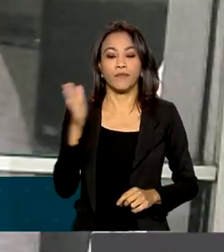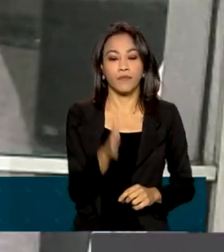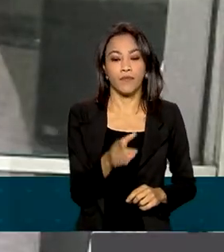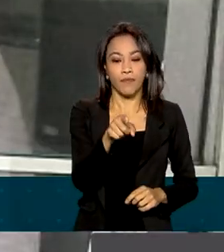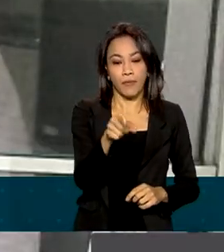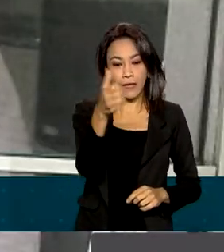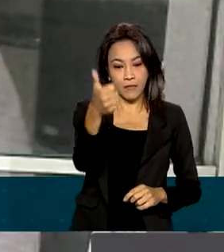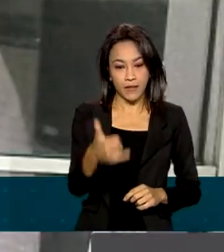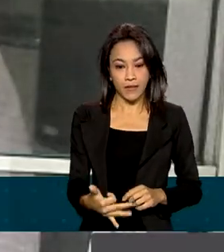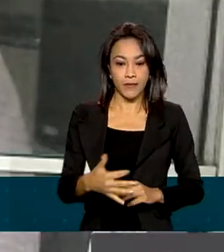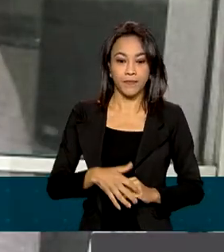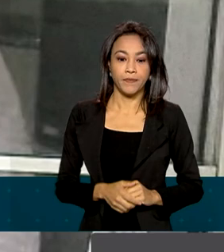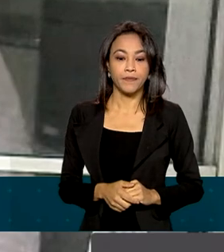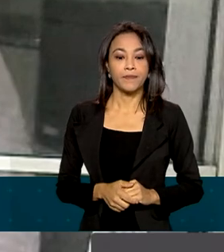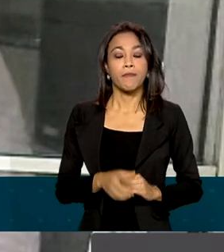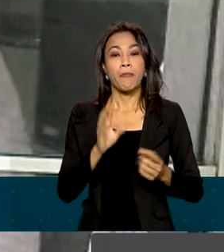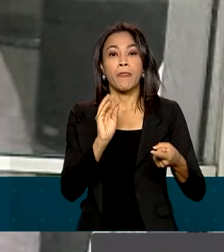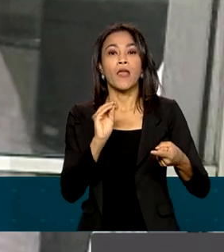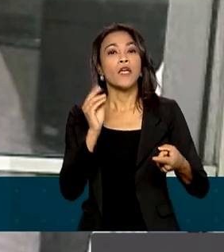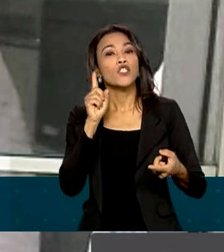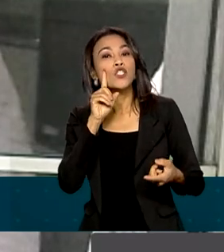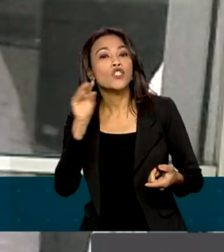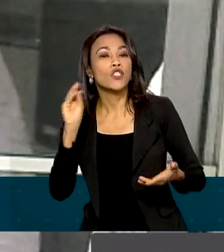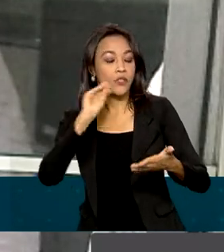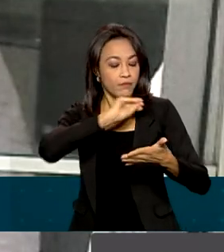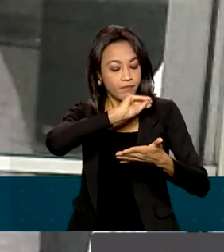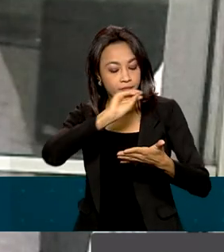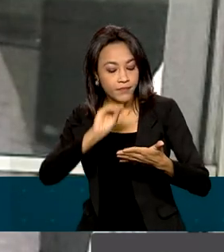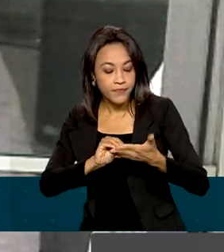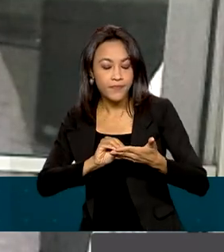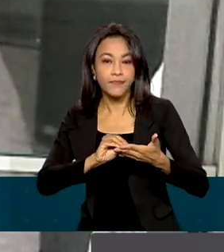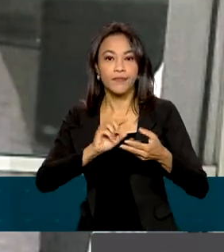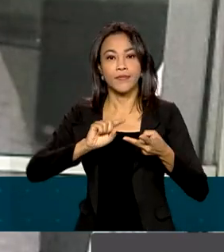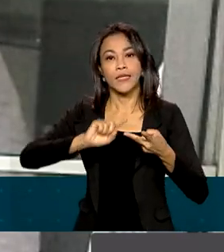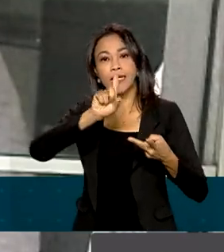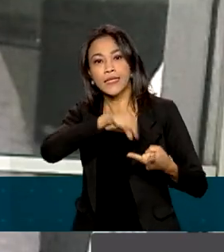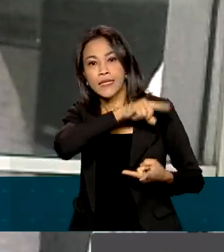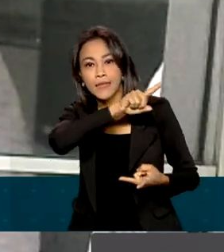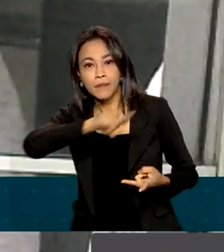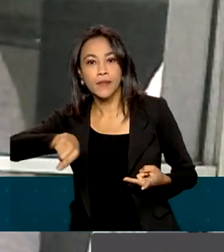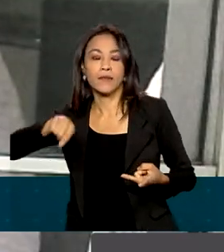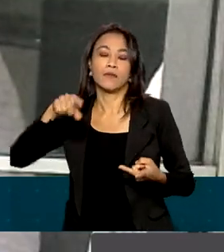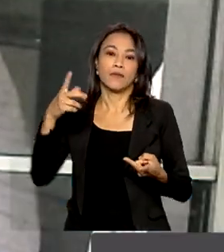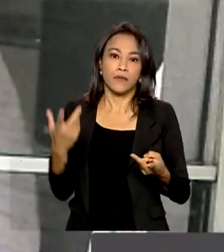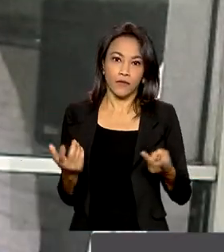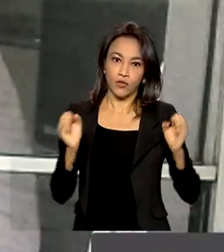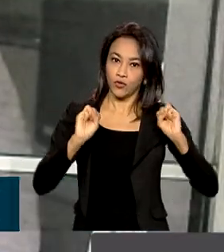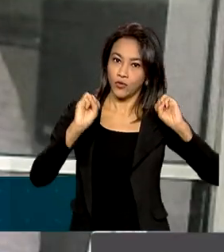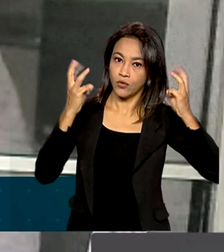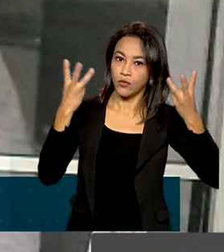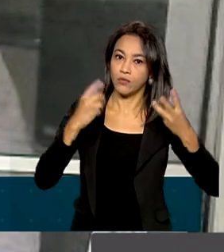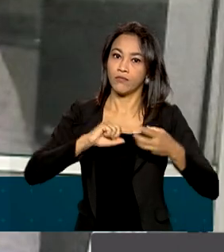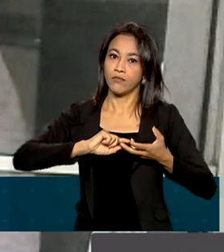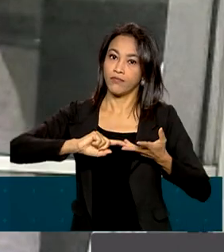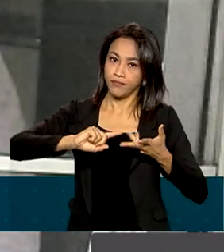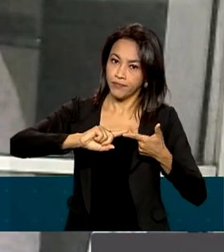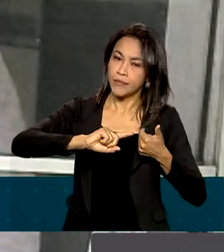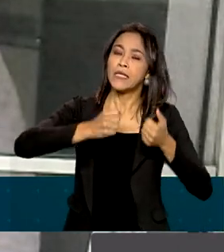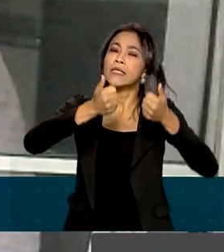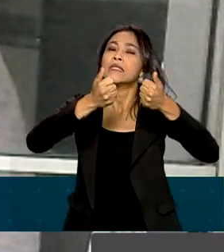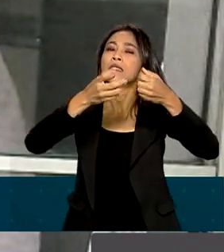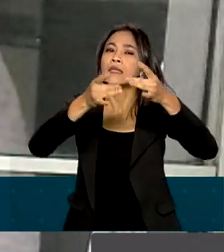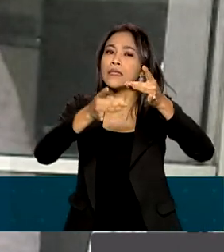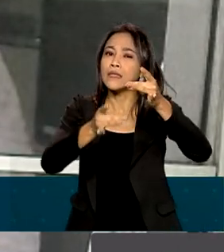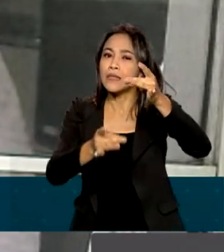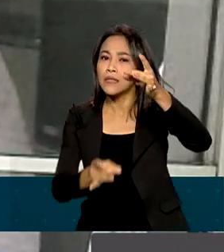remarcações, de eventos, dos cancelamentos e tudo isso. Ela fala um pouco sobre a